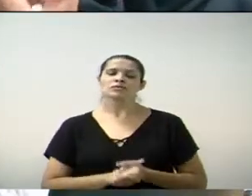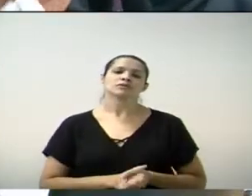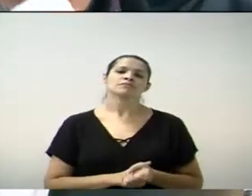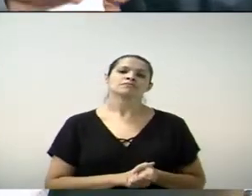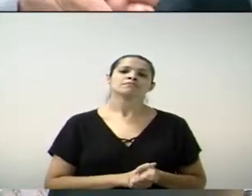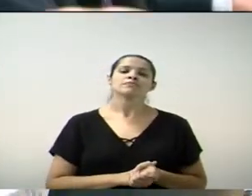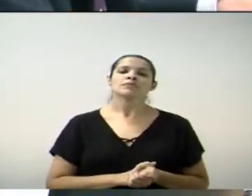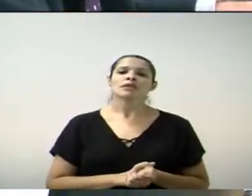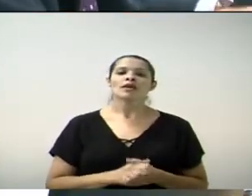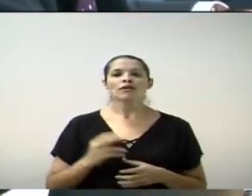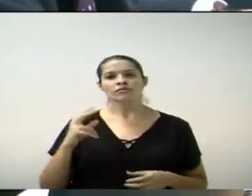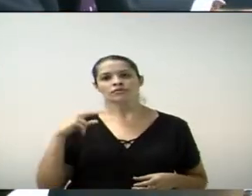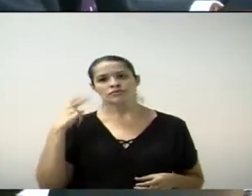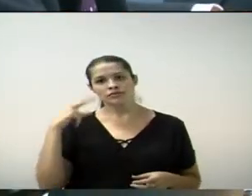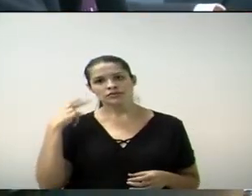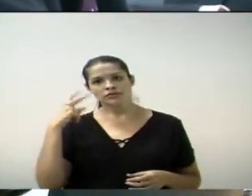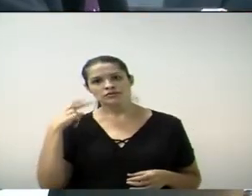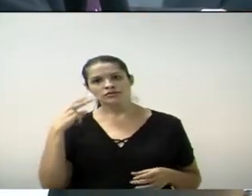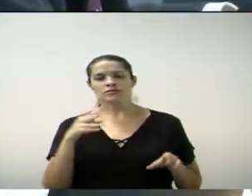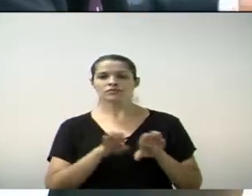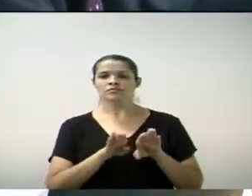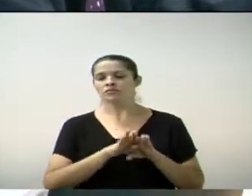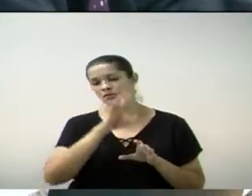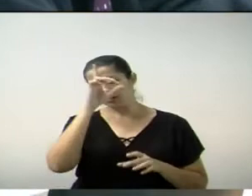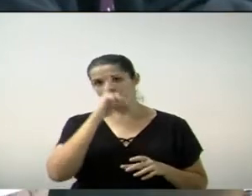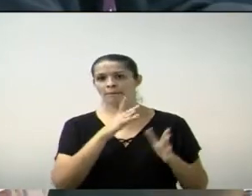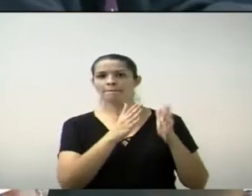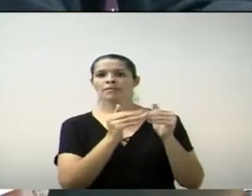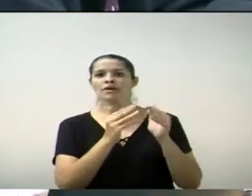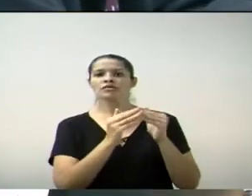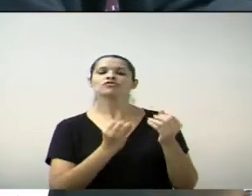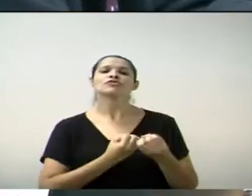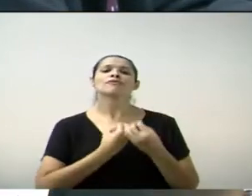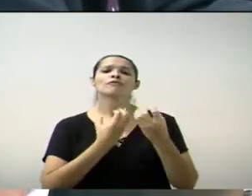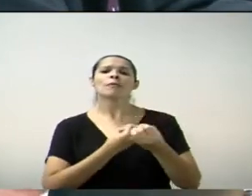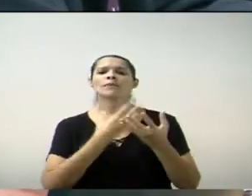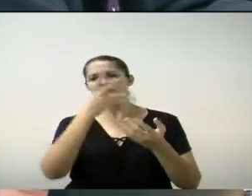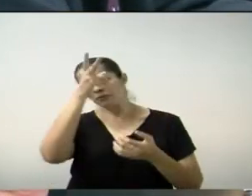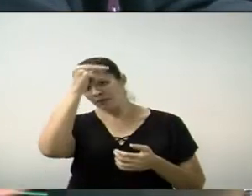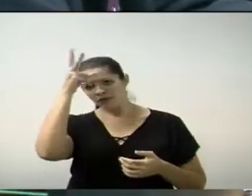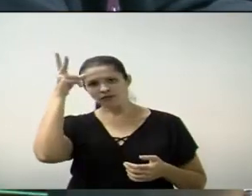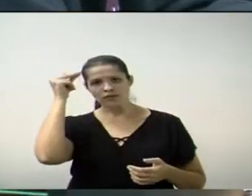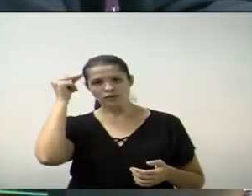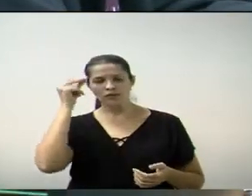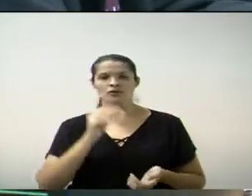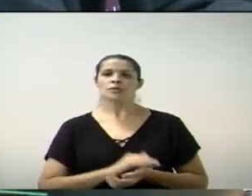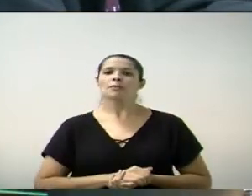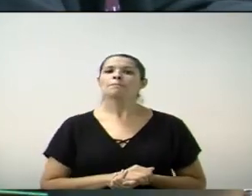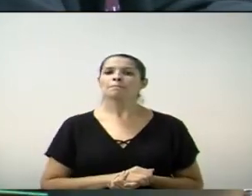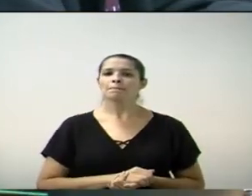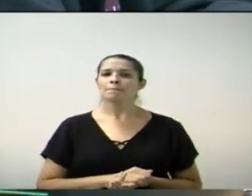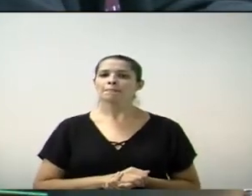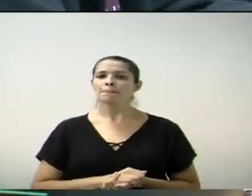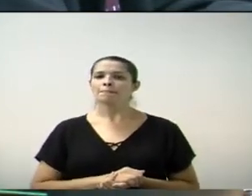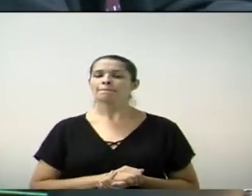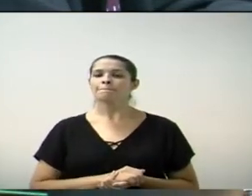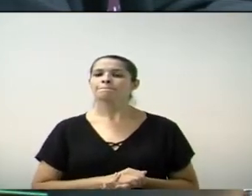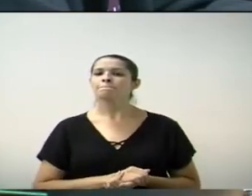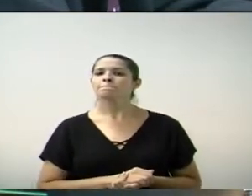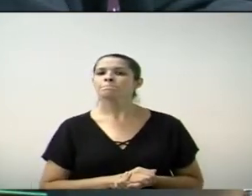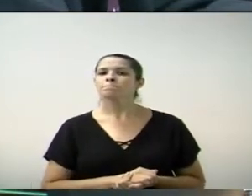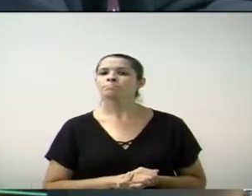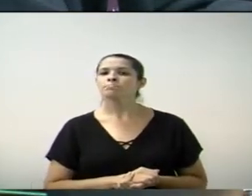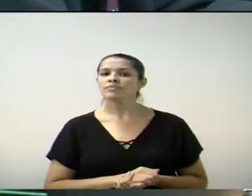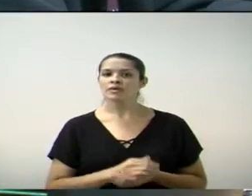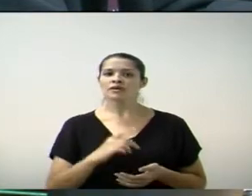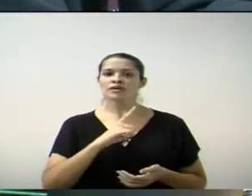114, da Comissão de Obras e Serviços Públicos, requerendo informações à refinaria do Planalto Replan, quanto à